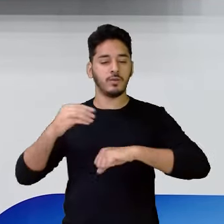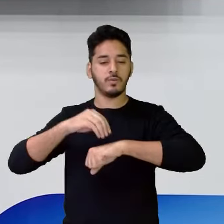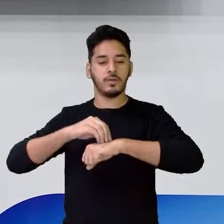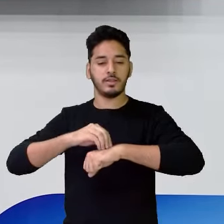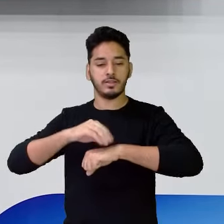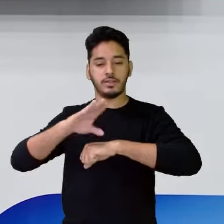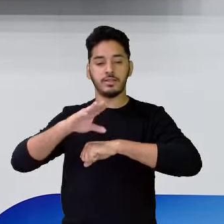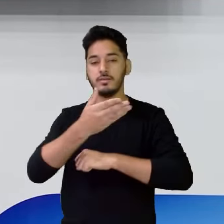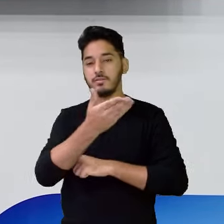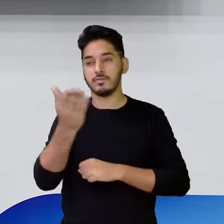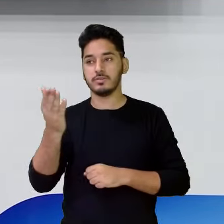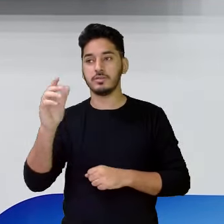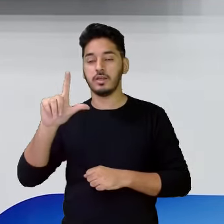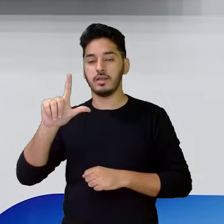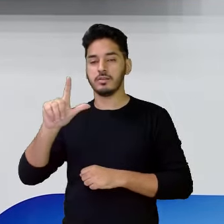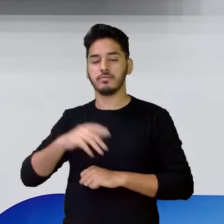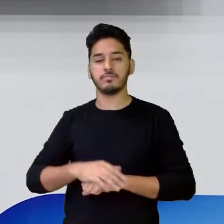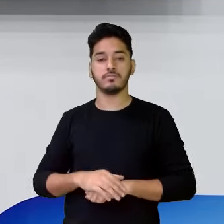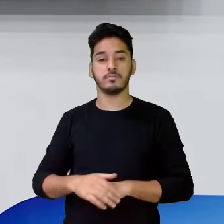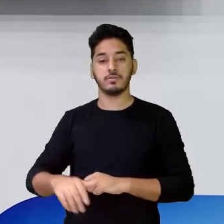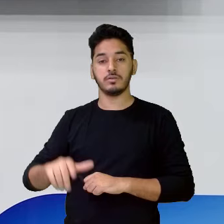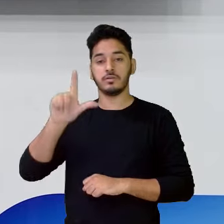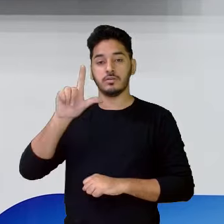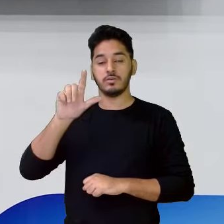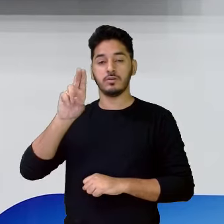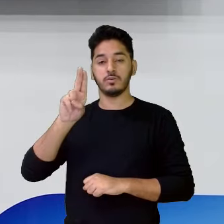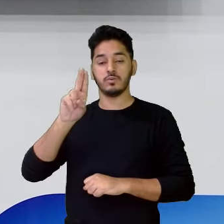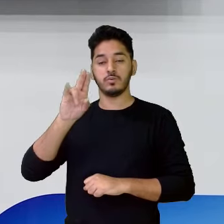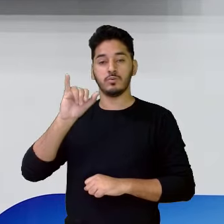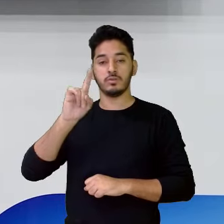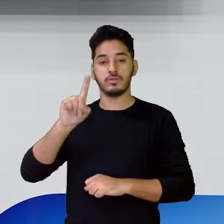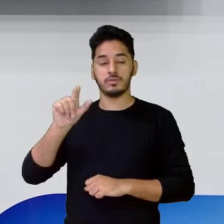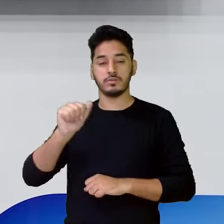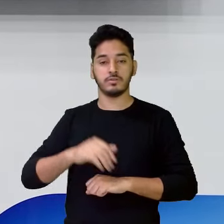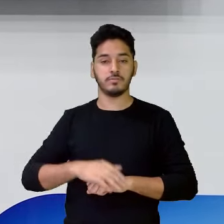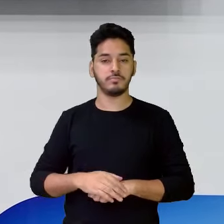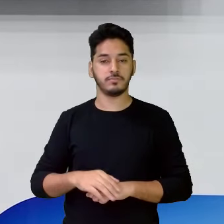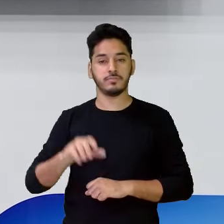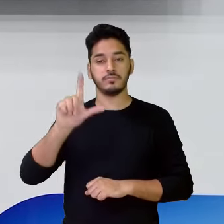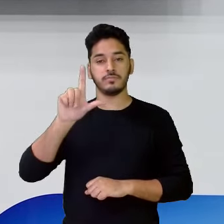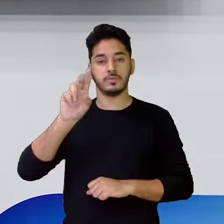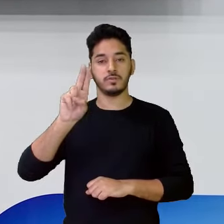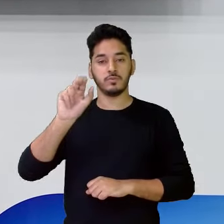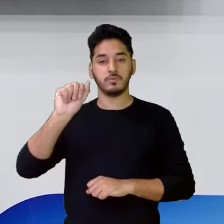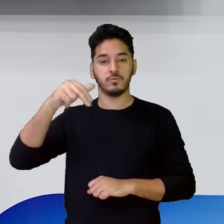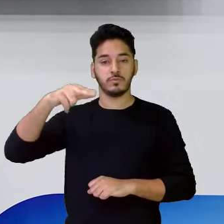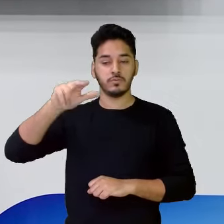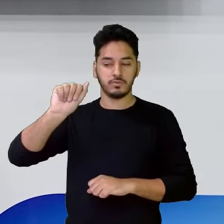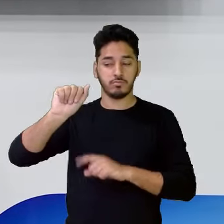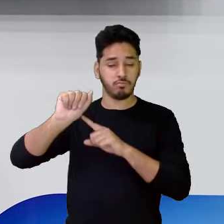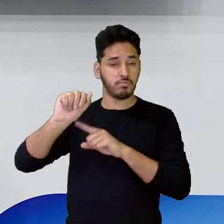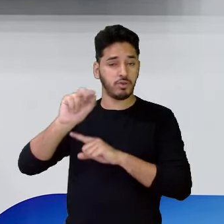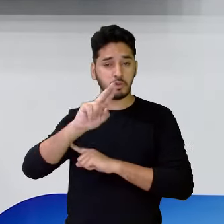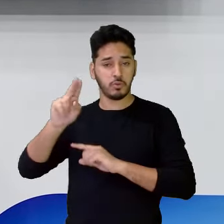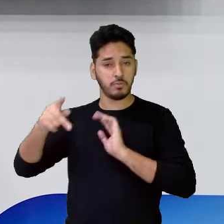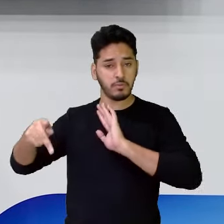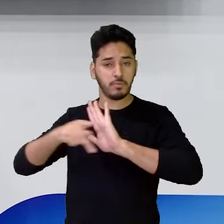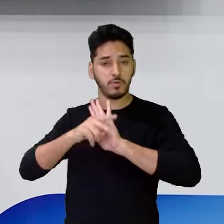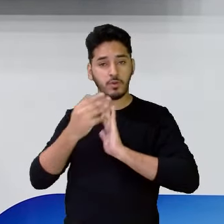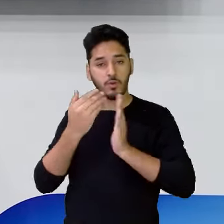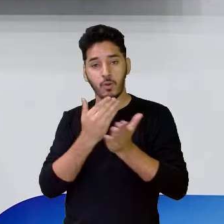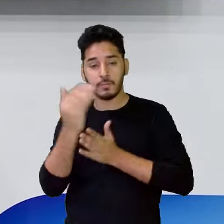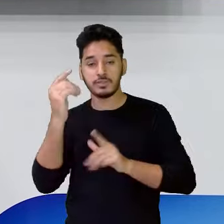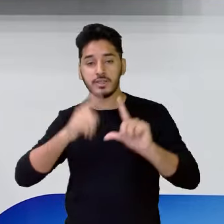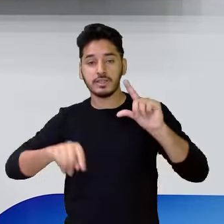com L. Luisa, Luana, são nomes próprios que começam com a